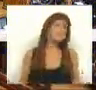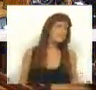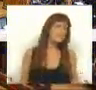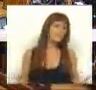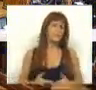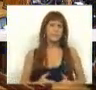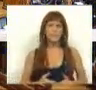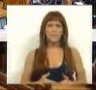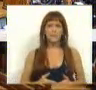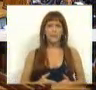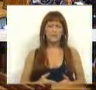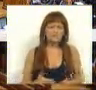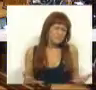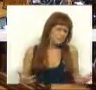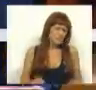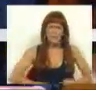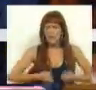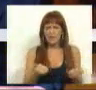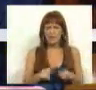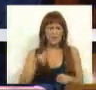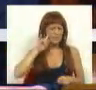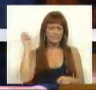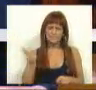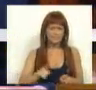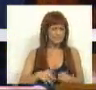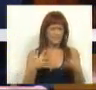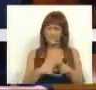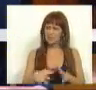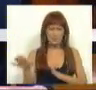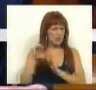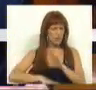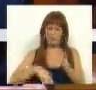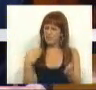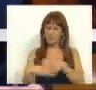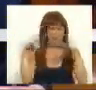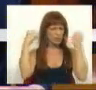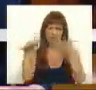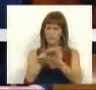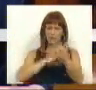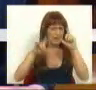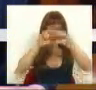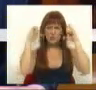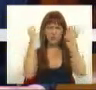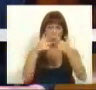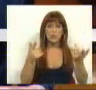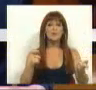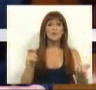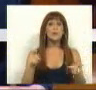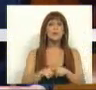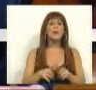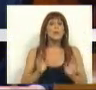foi melhor a revisão da estrutura curricular para o ensino básico e secundário, que